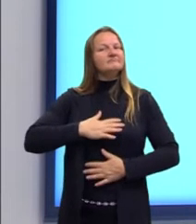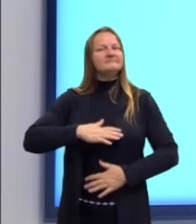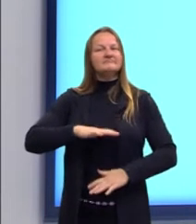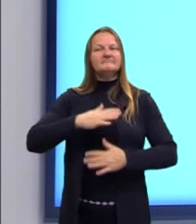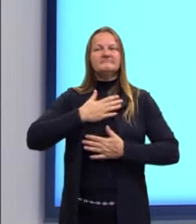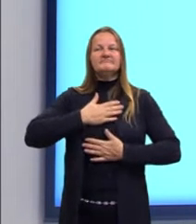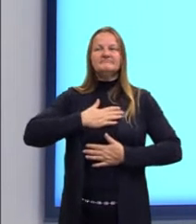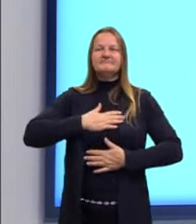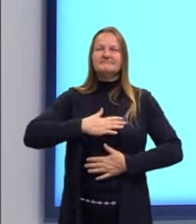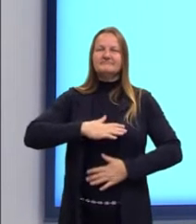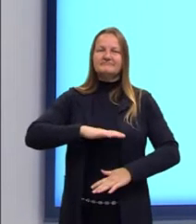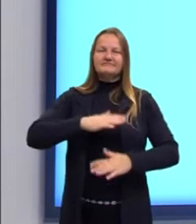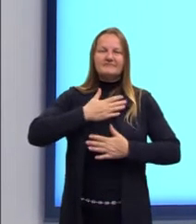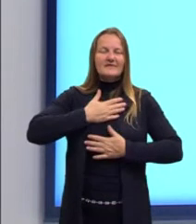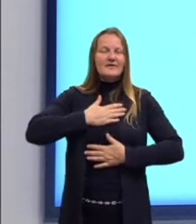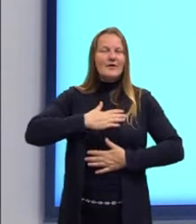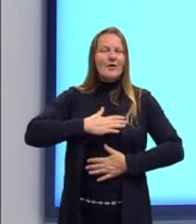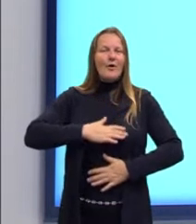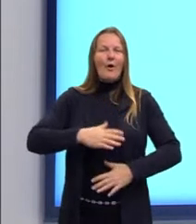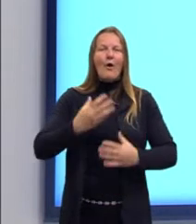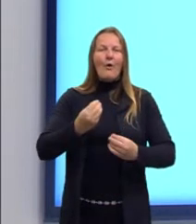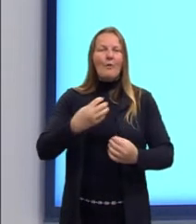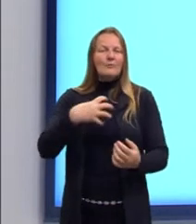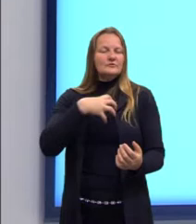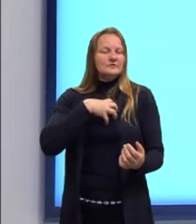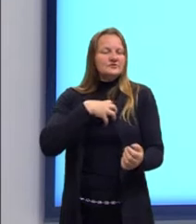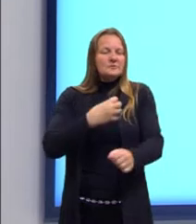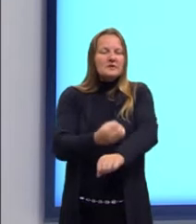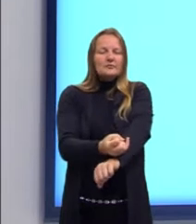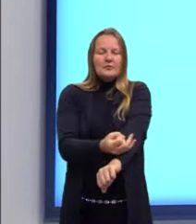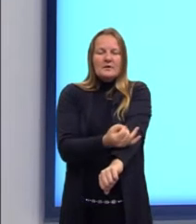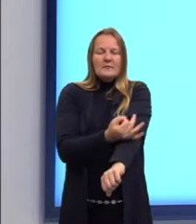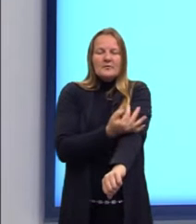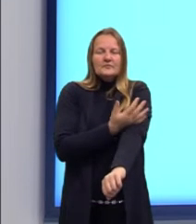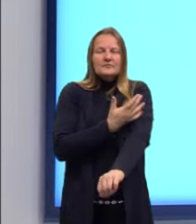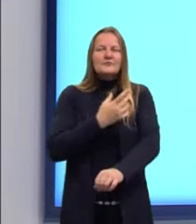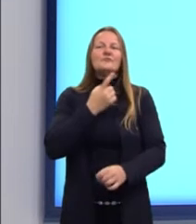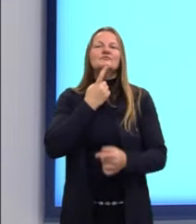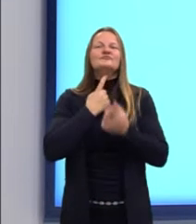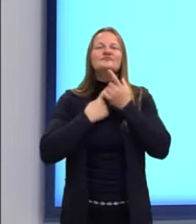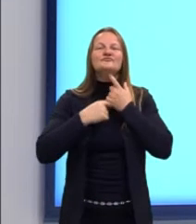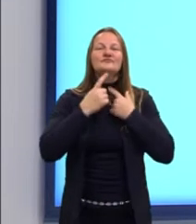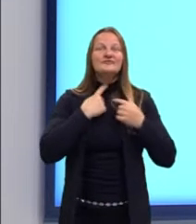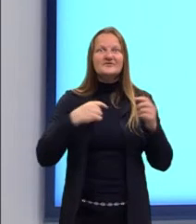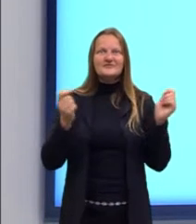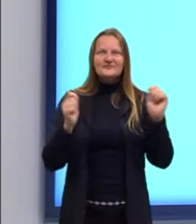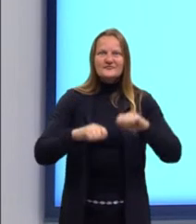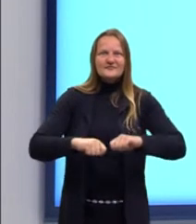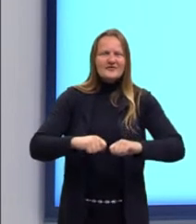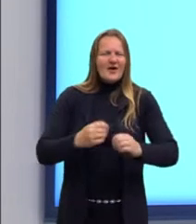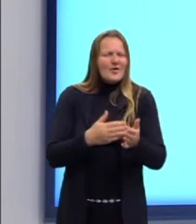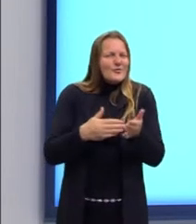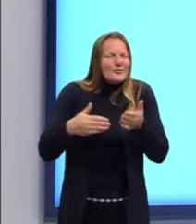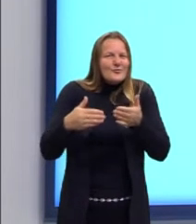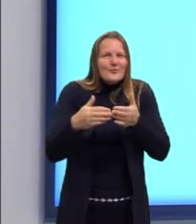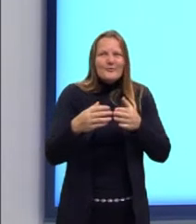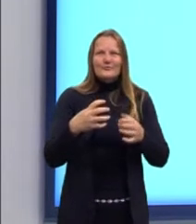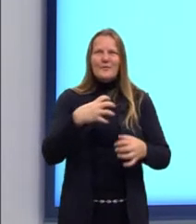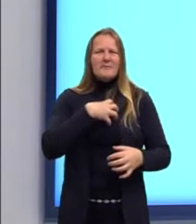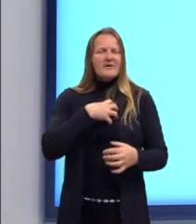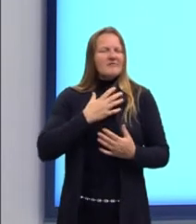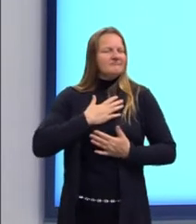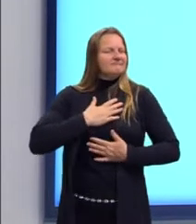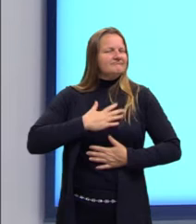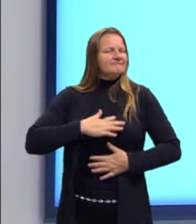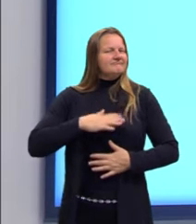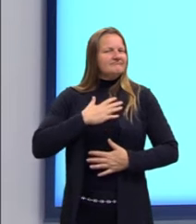a forma como se lida com os sentimentos, desejos, eventos, capacidades, entre outros. Então, vou focar